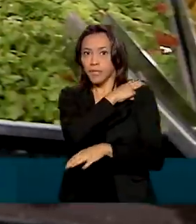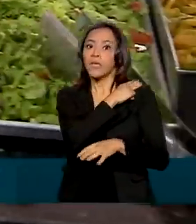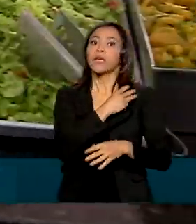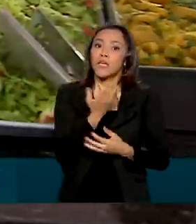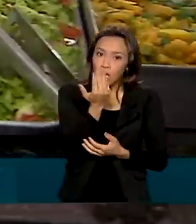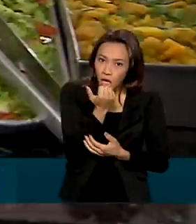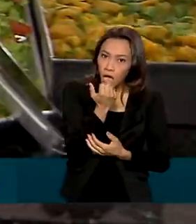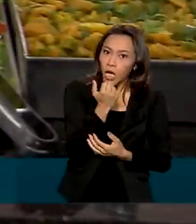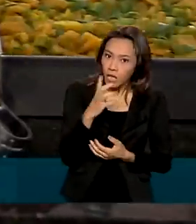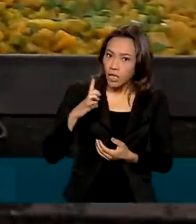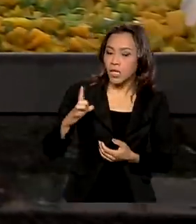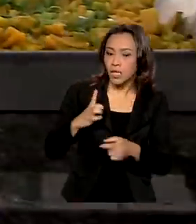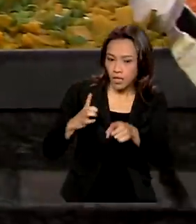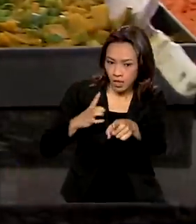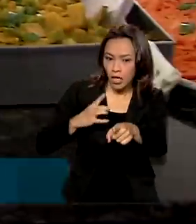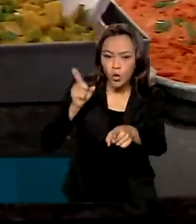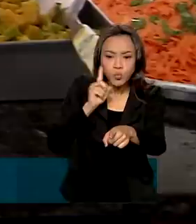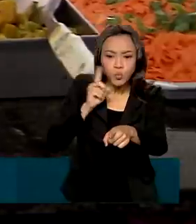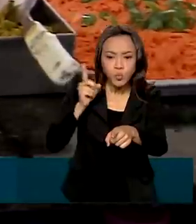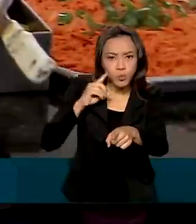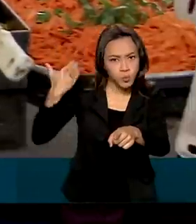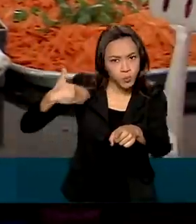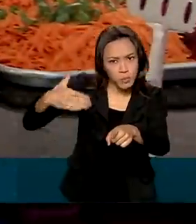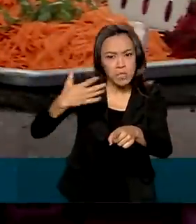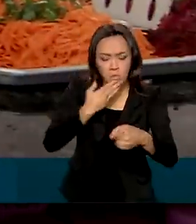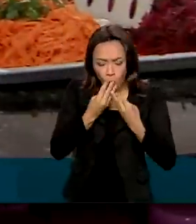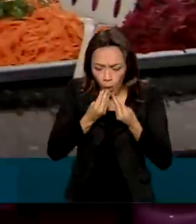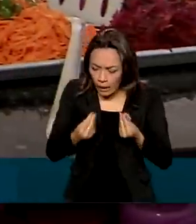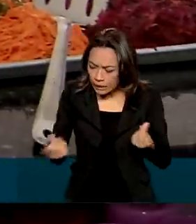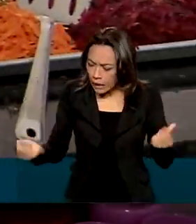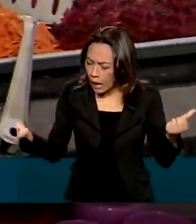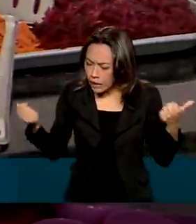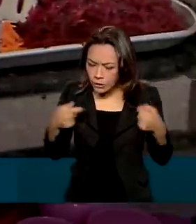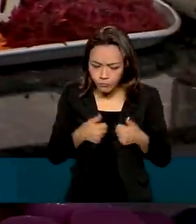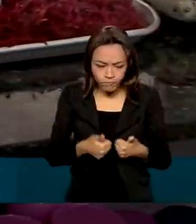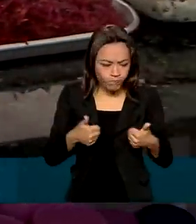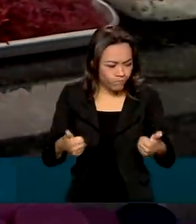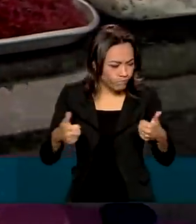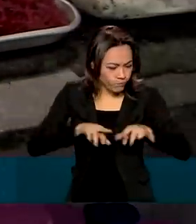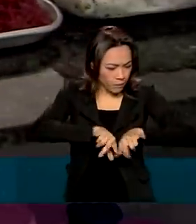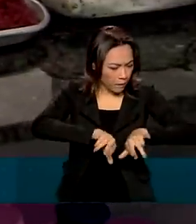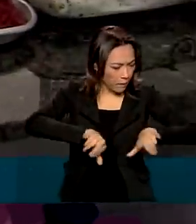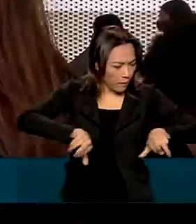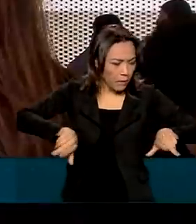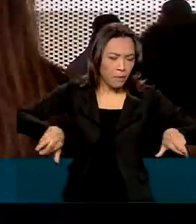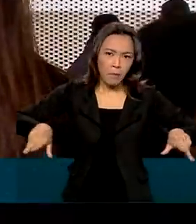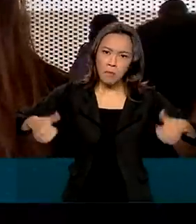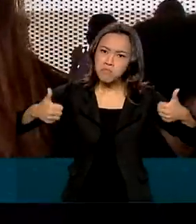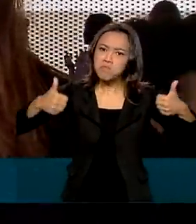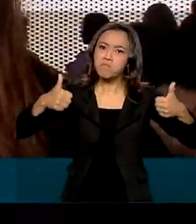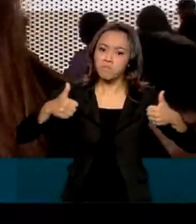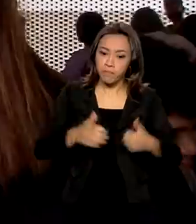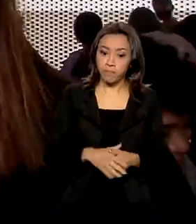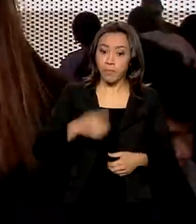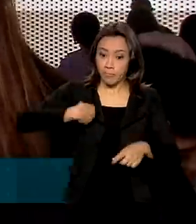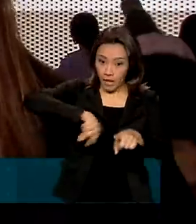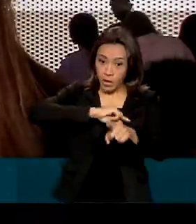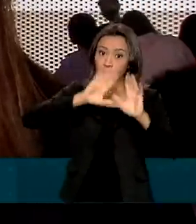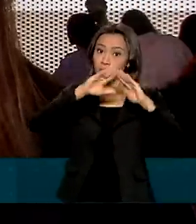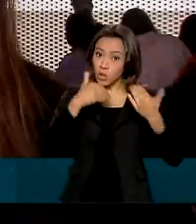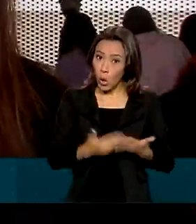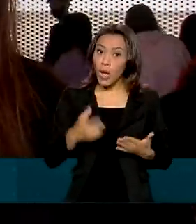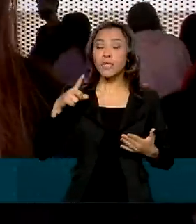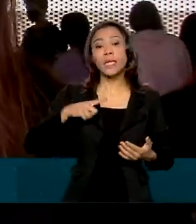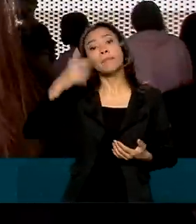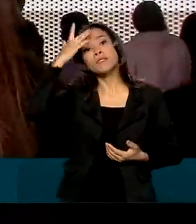E eles aprovam a qualidade do que é servido e a diversidade do cardápio. Na nossa escola, a gente tem muito vegano e